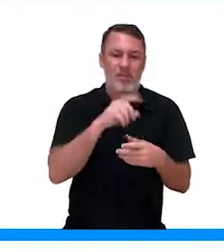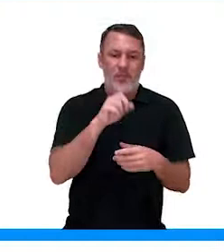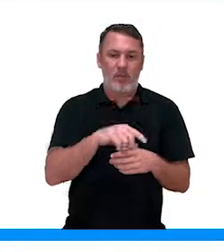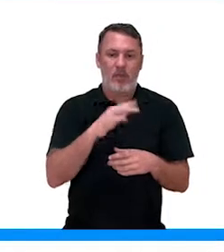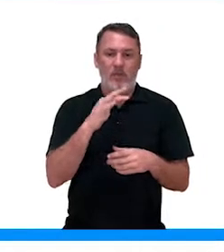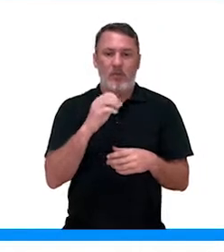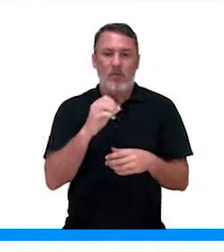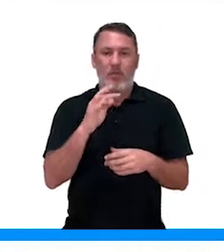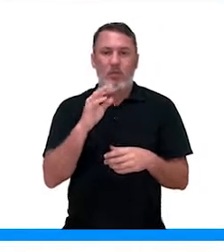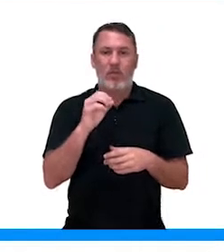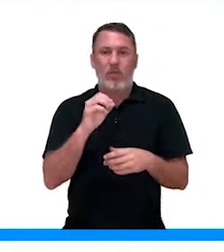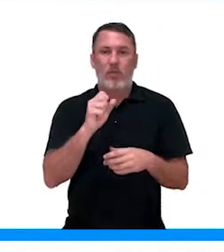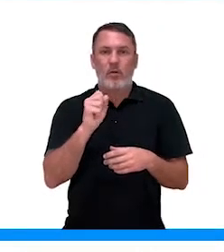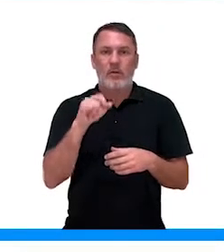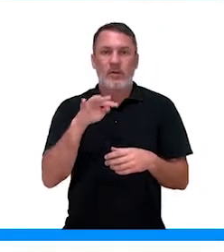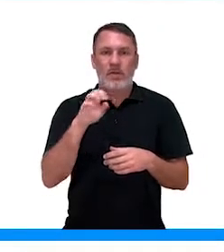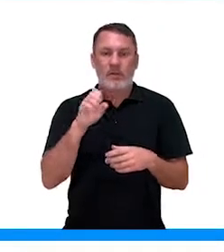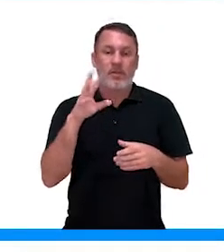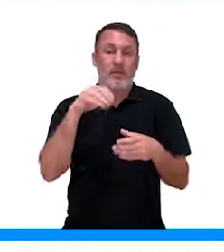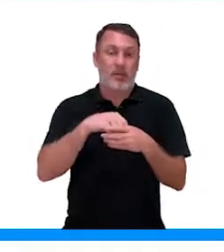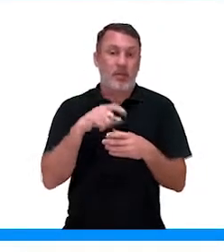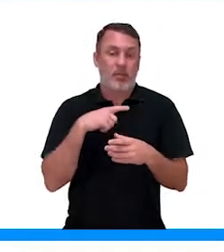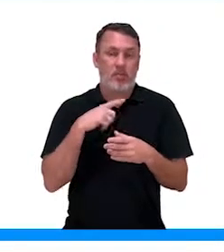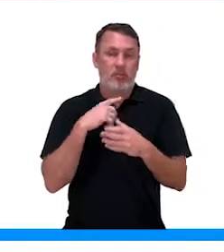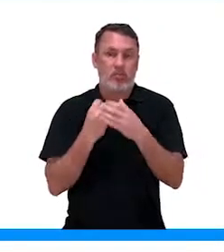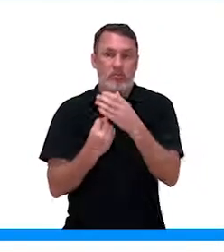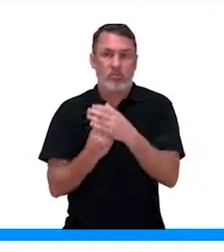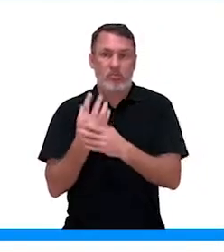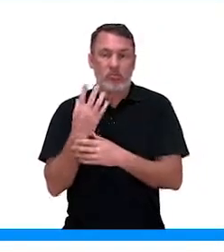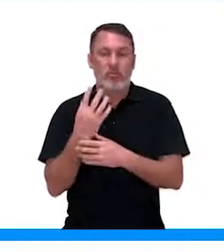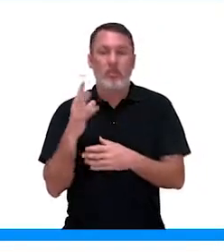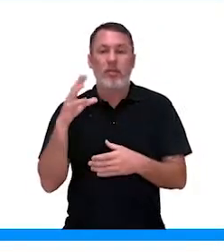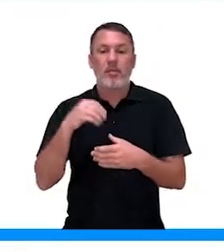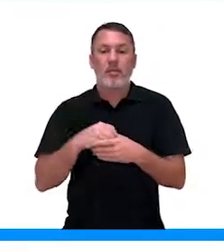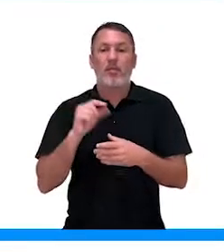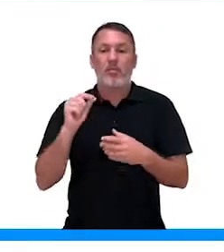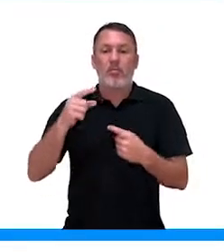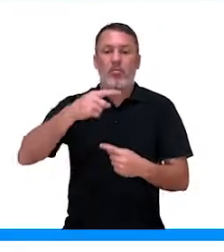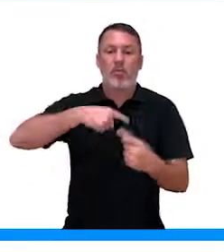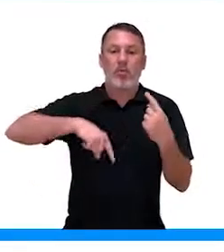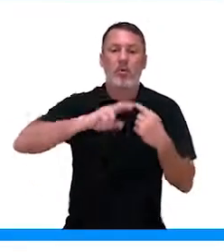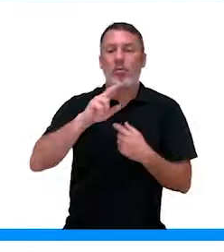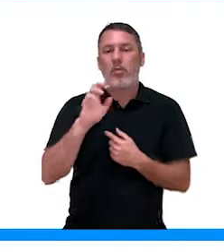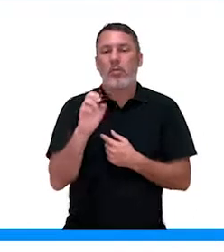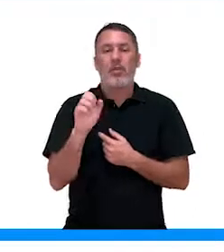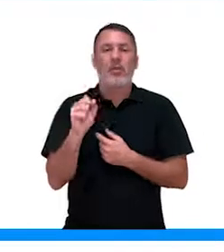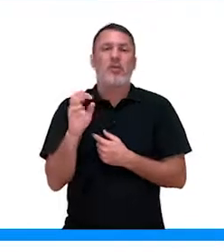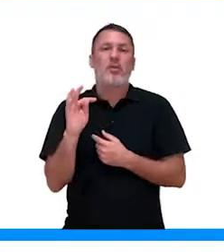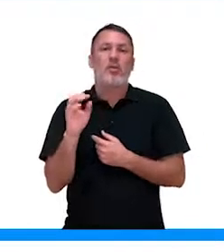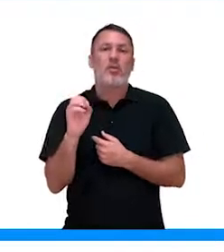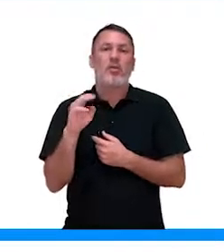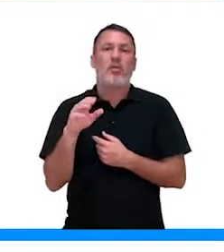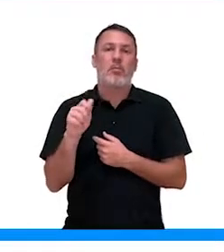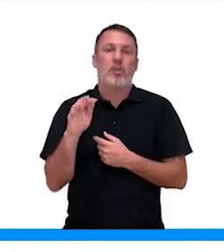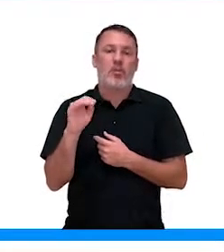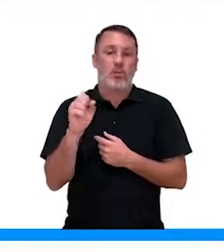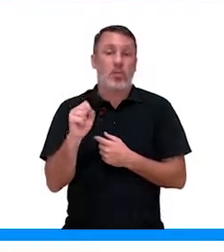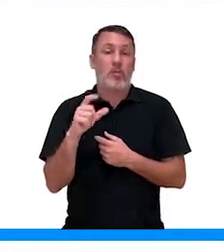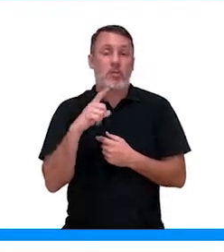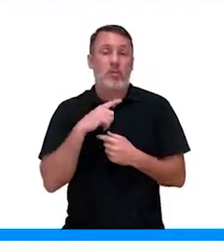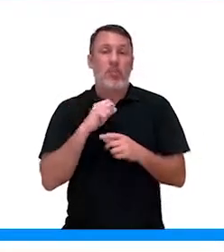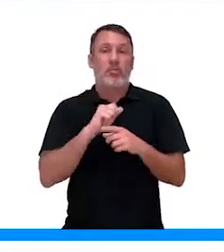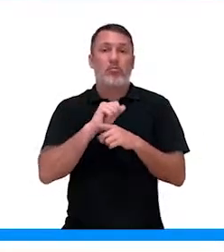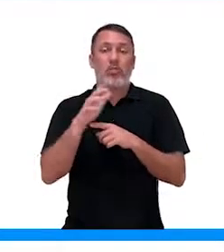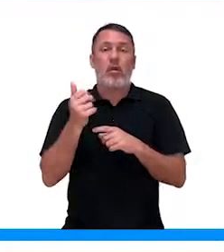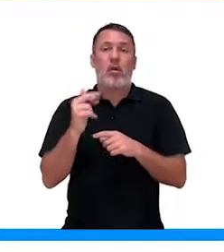fotossíntese, ele também entra pra dentro da planta pelos espômatos. Os espômatos são as estruturas que vão realizar